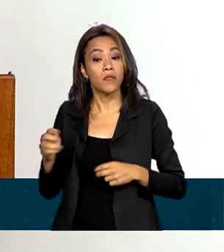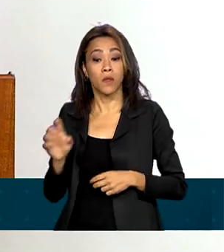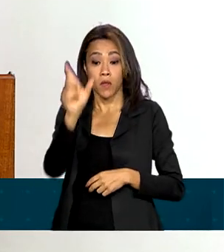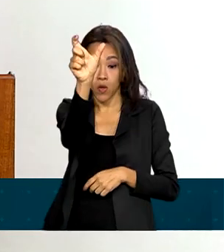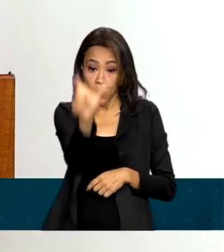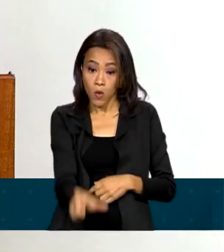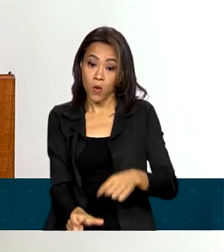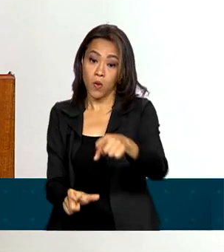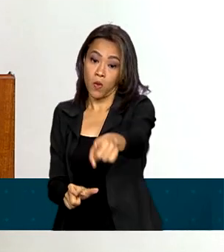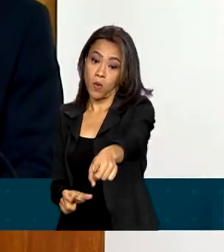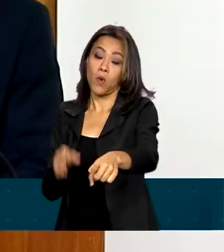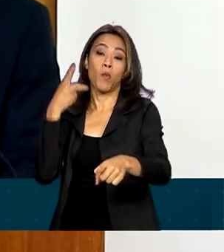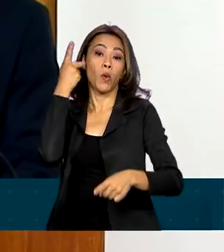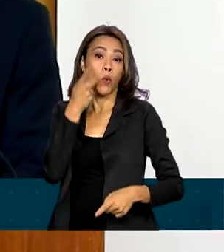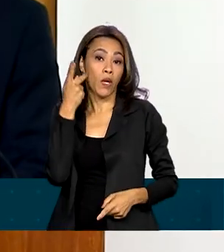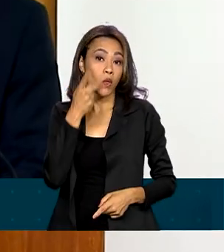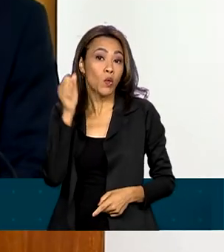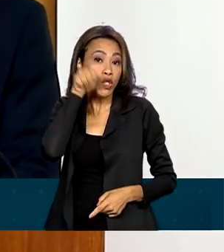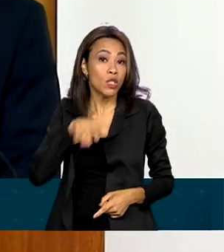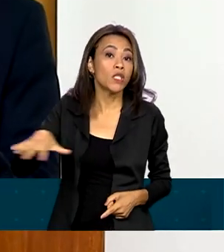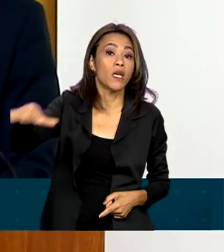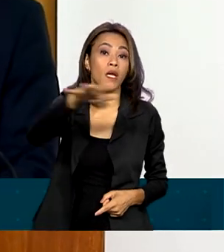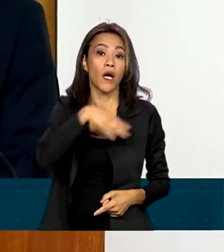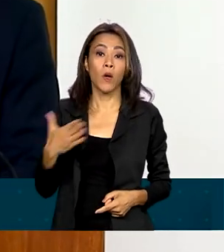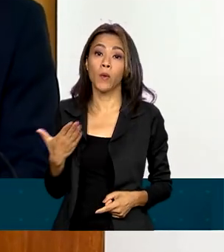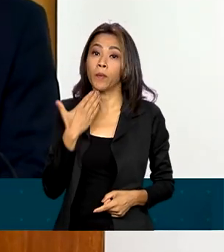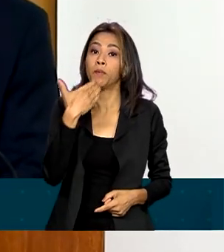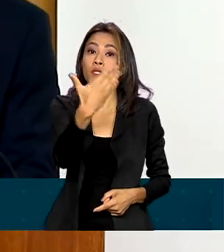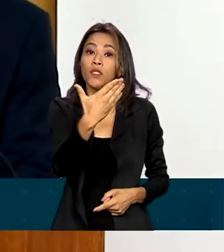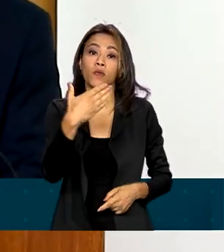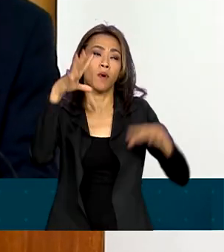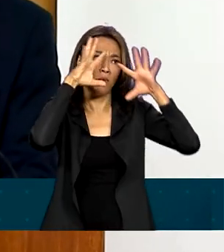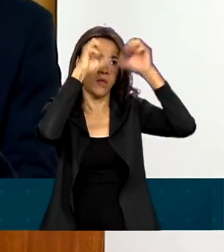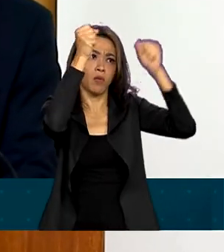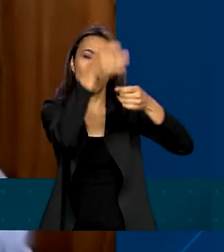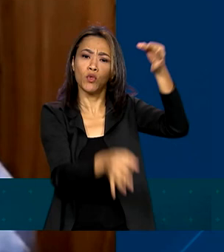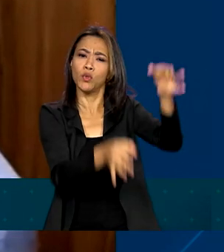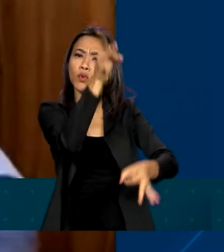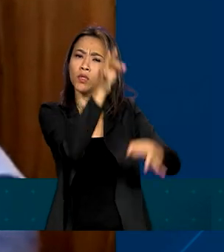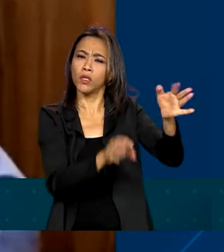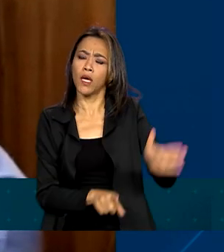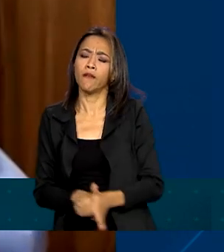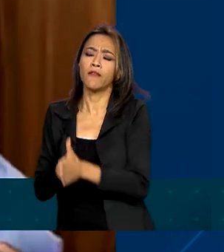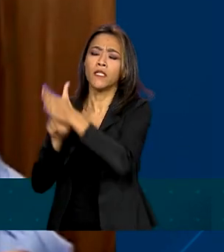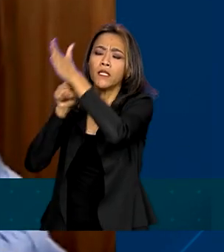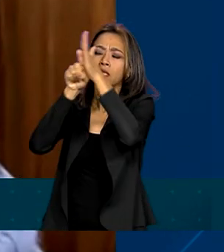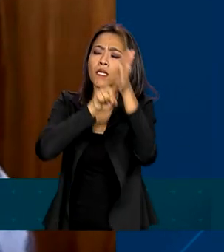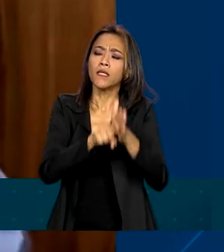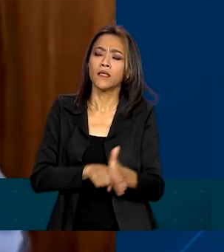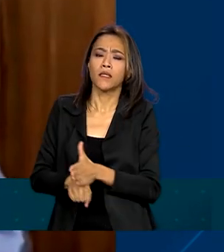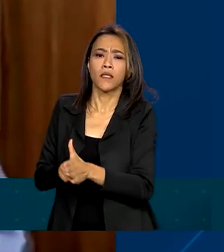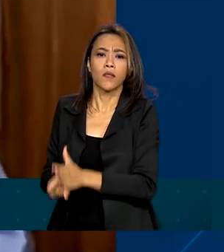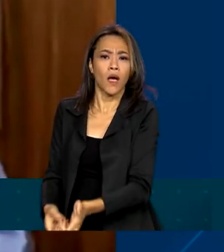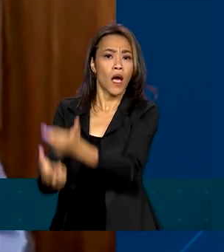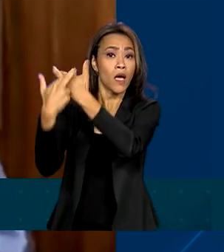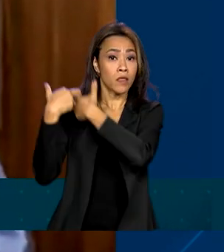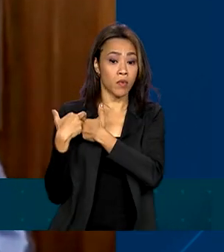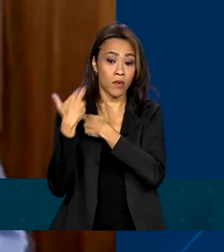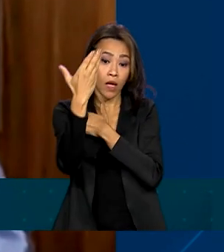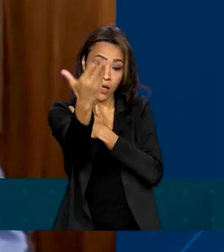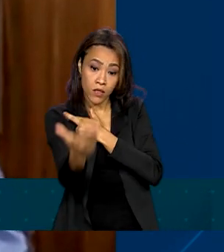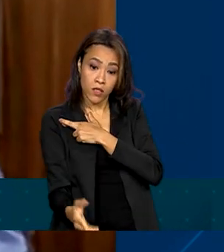República, Augusto Aras, pediu ao Superior Tribunal de Justiça a investigação sobre a responsabilidade do governador